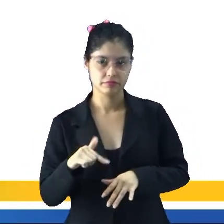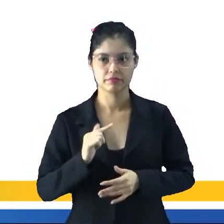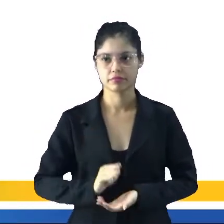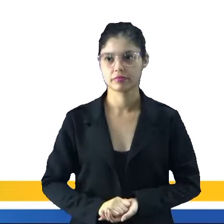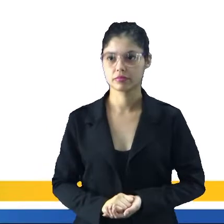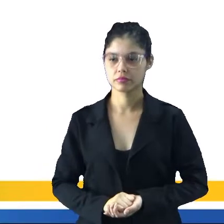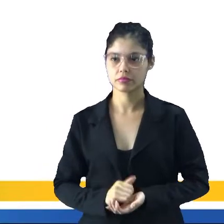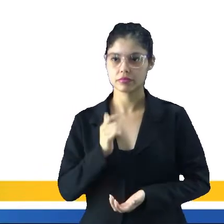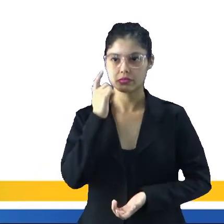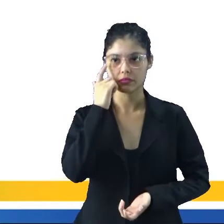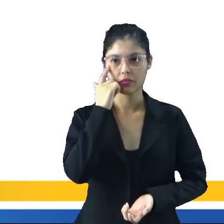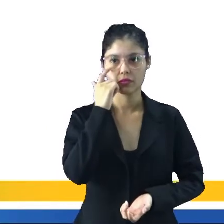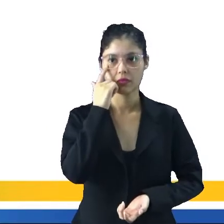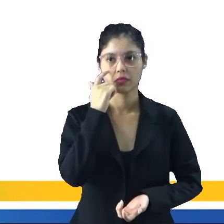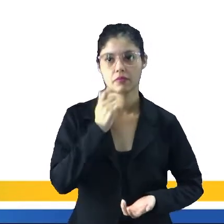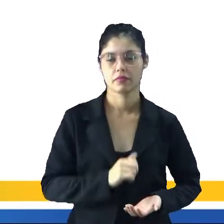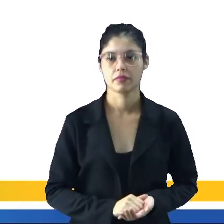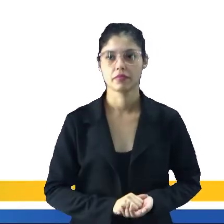povos nessas regiões.